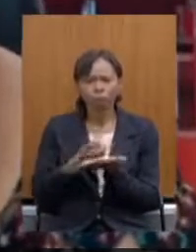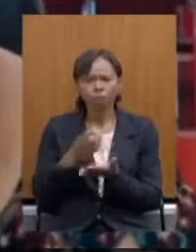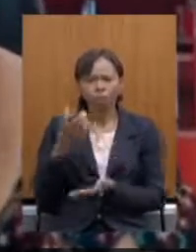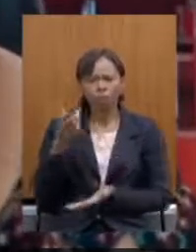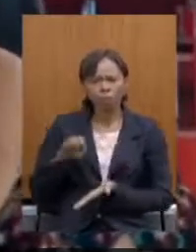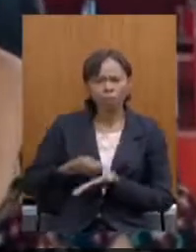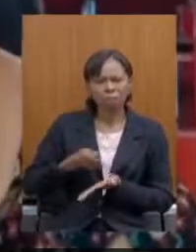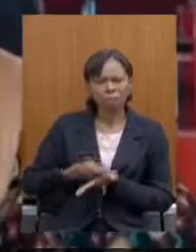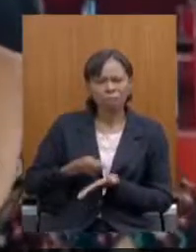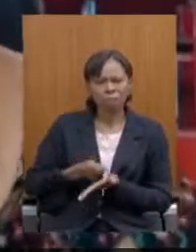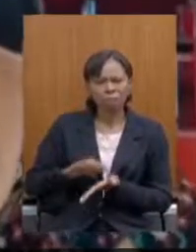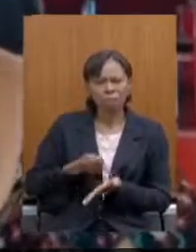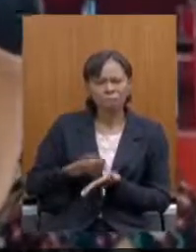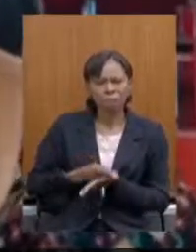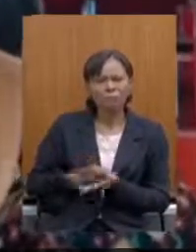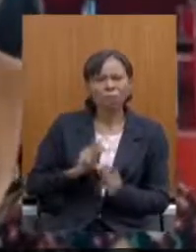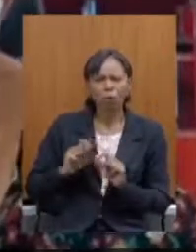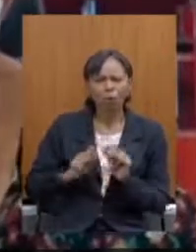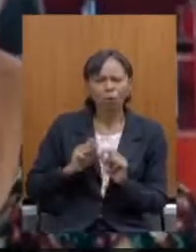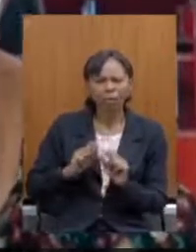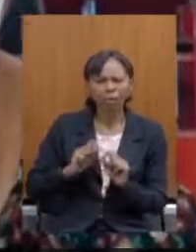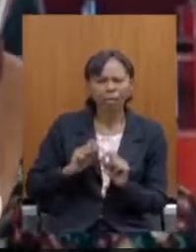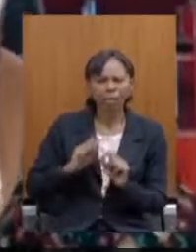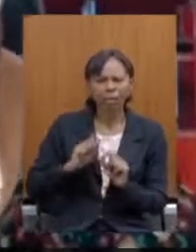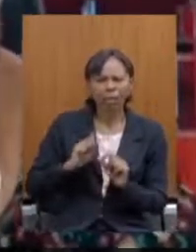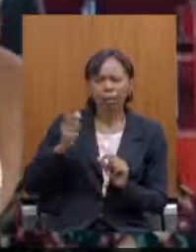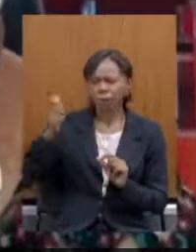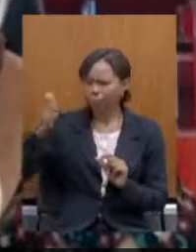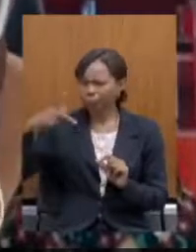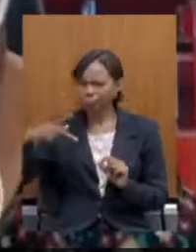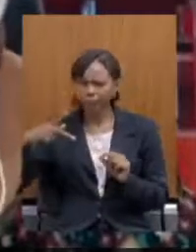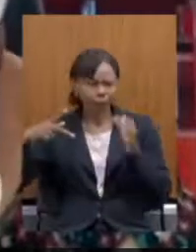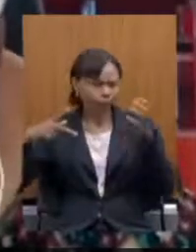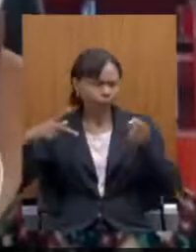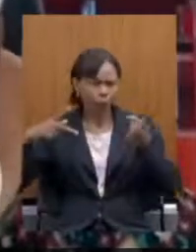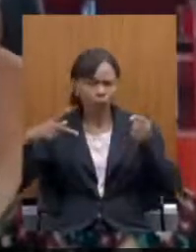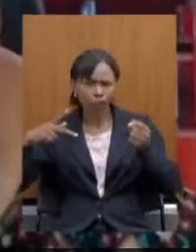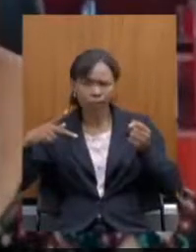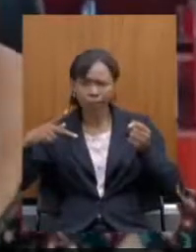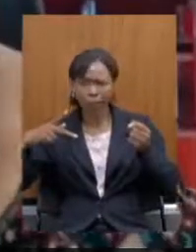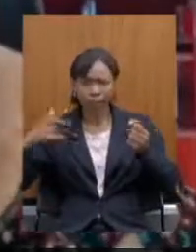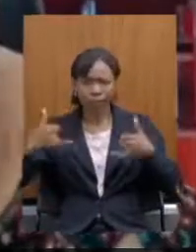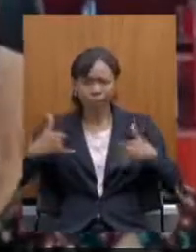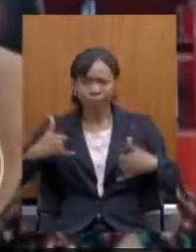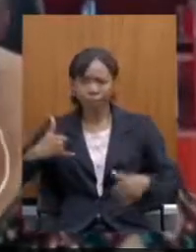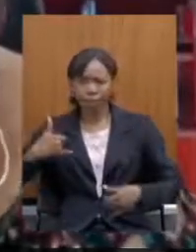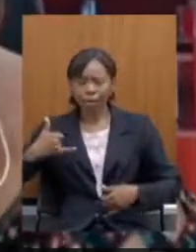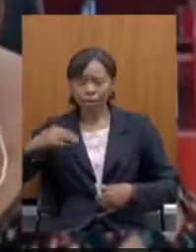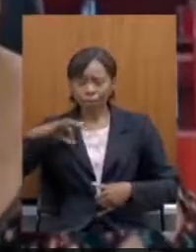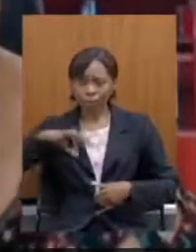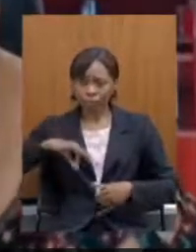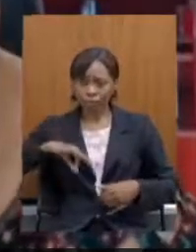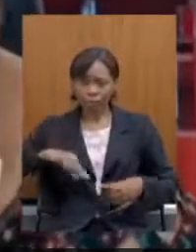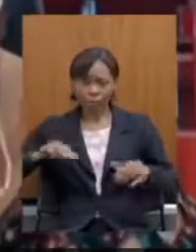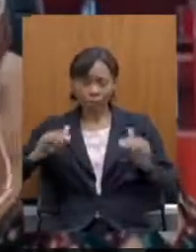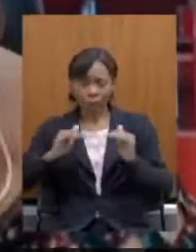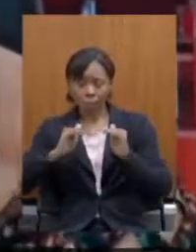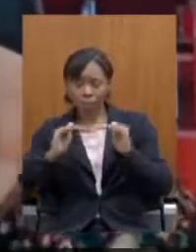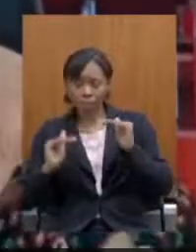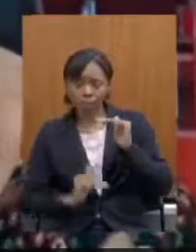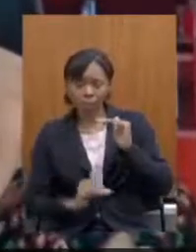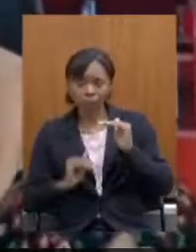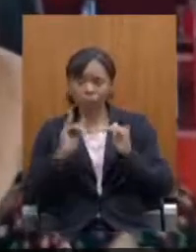pensionistas que ganham abaixo do teto do INSS na minha opinião é uma injustiça